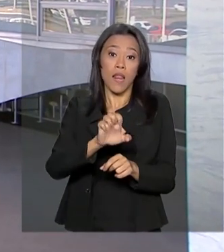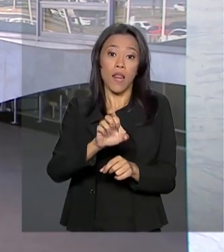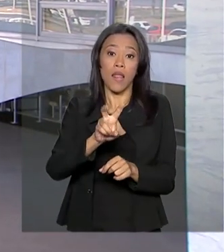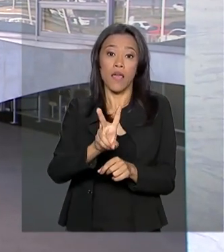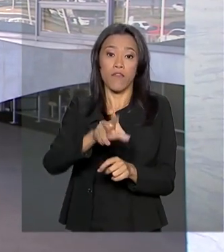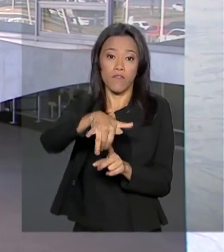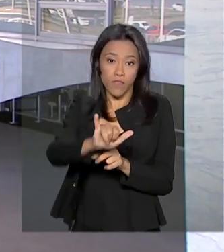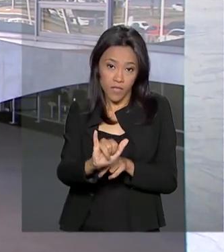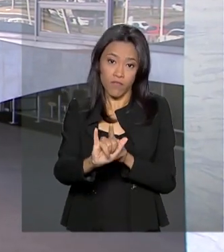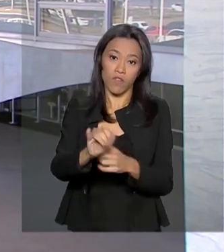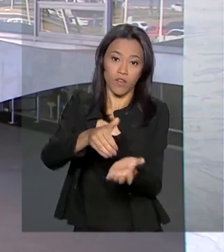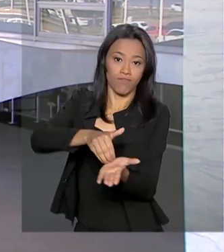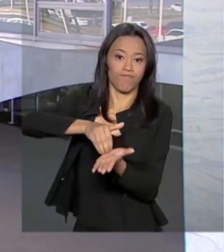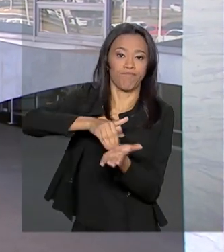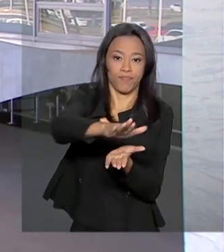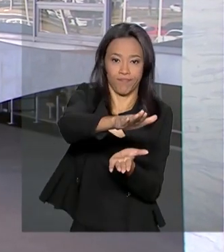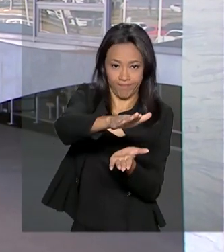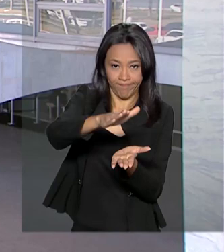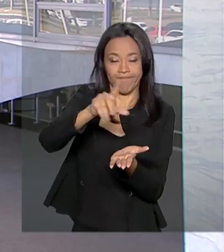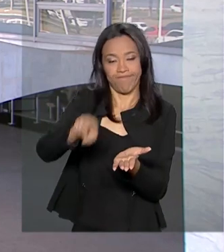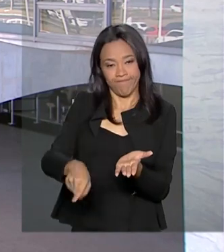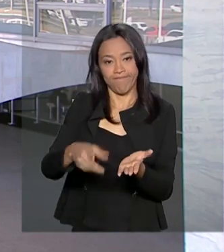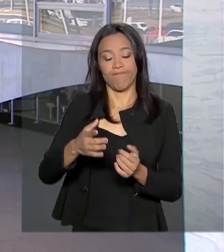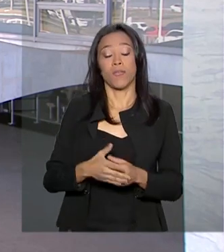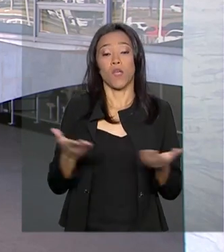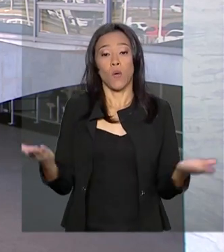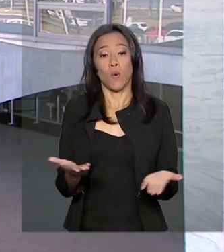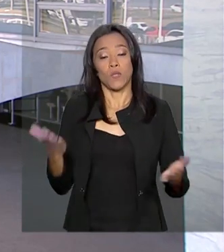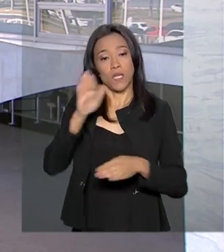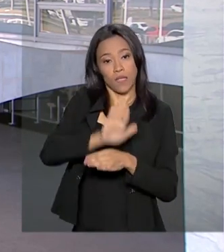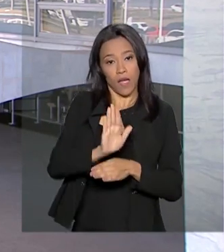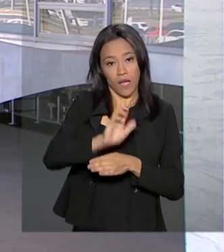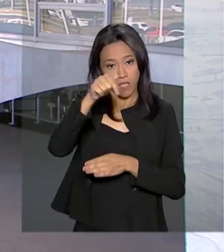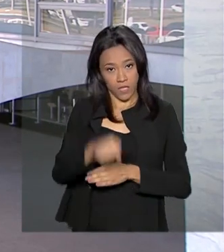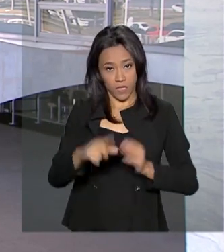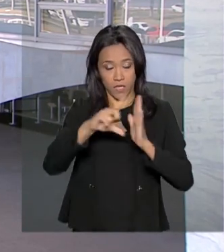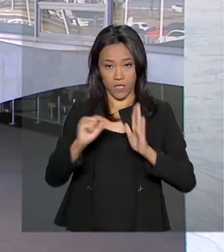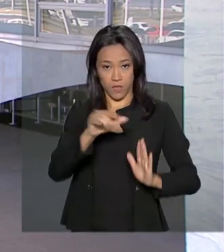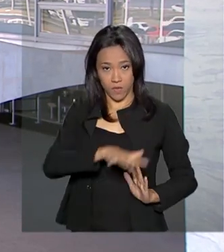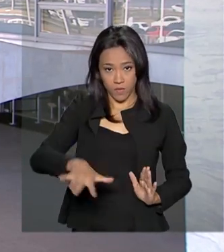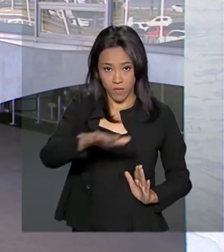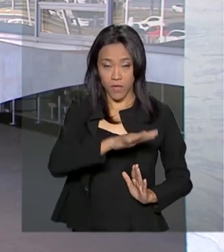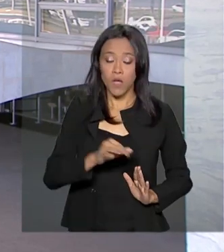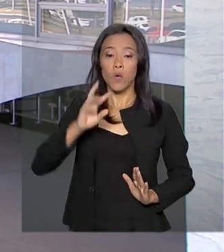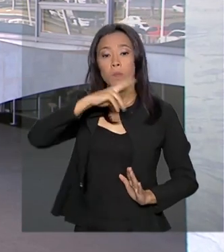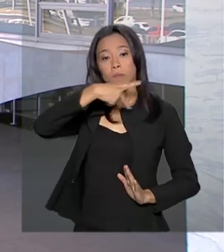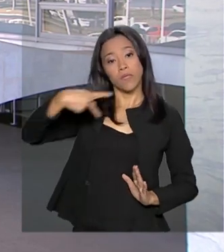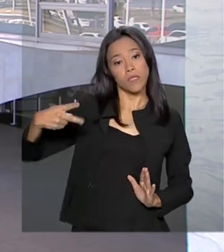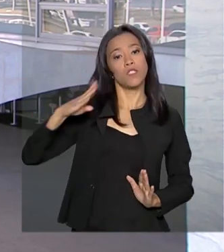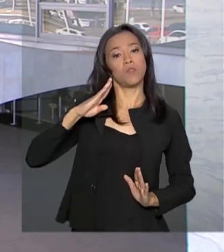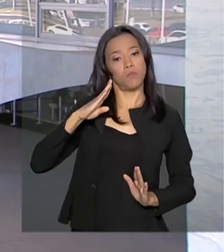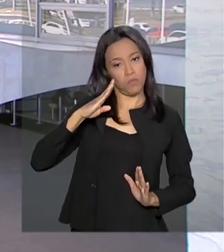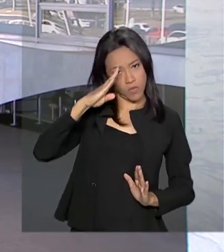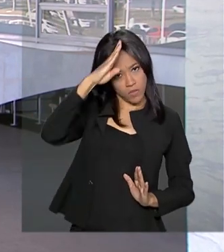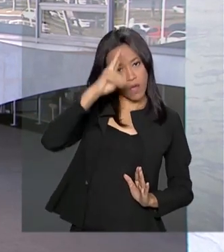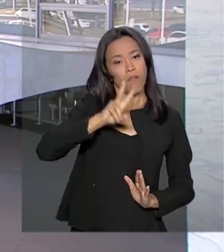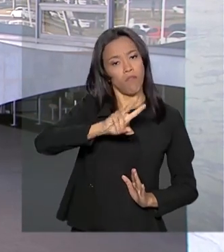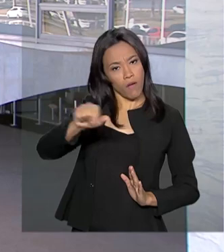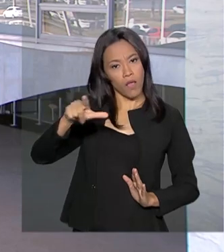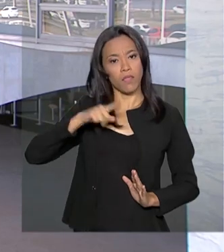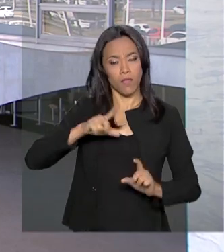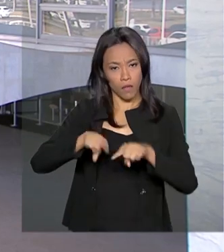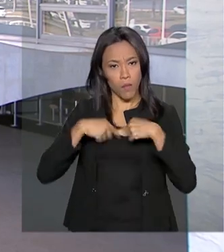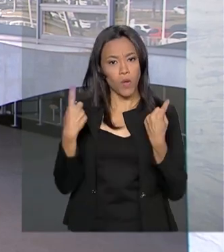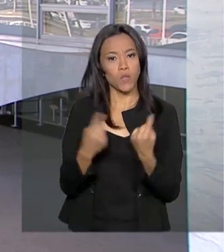carta endereçada ao ministro da Economia, Paulo Guedes. Hoje à tarde, aqui no Palácio do Planalto, o presidente Jair Bolsonaro vai se reunir com o